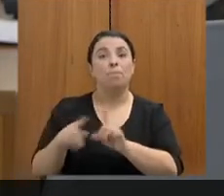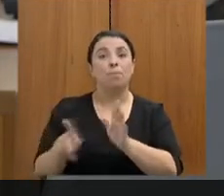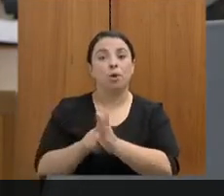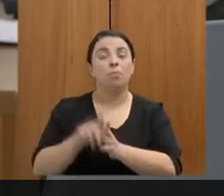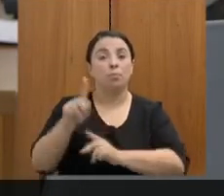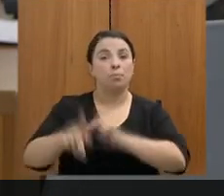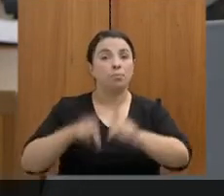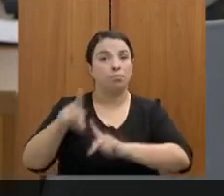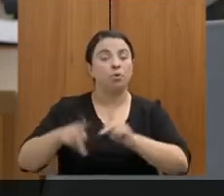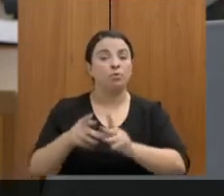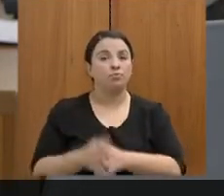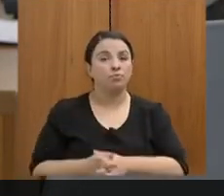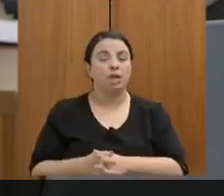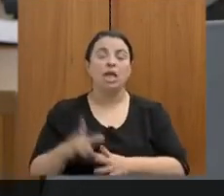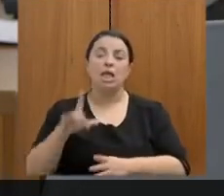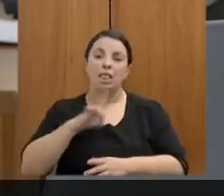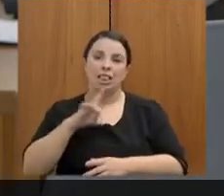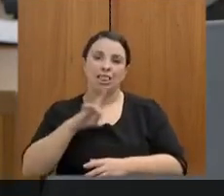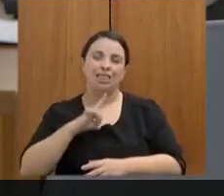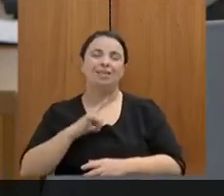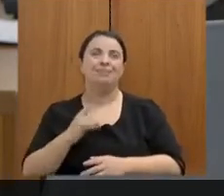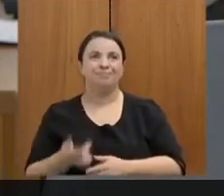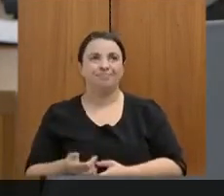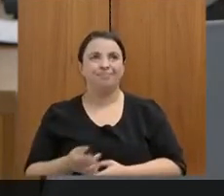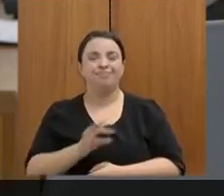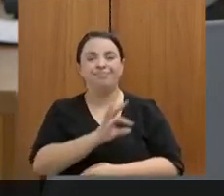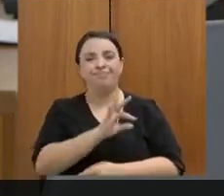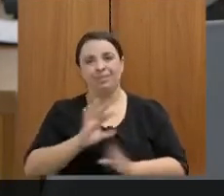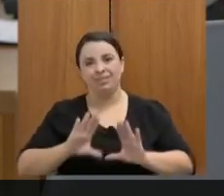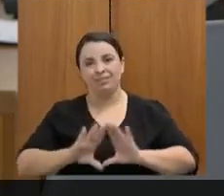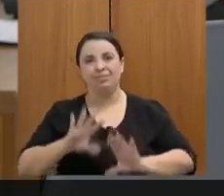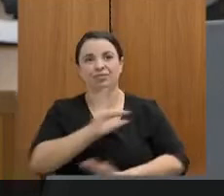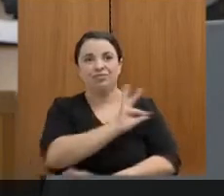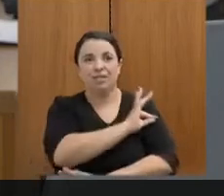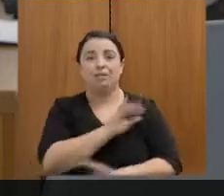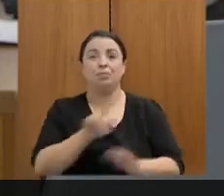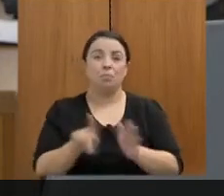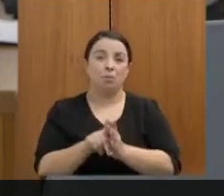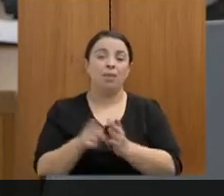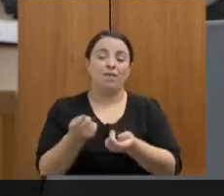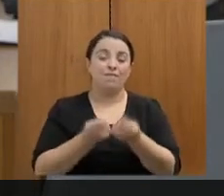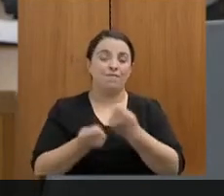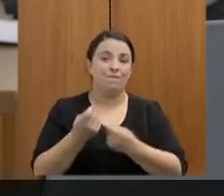É claro que a gente está na Assembleia Fiscaliza da Fazenda, tende a ser um pouco mais,